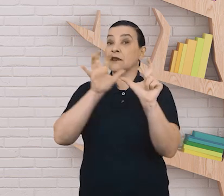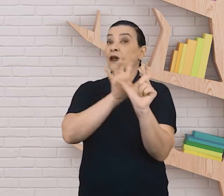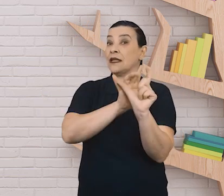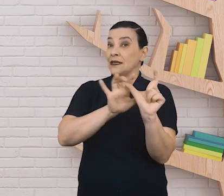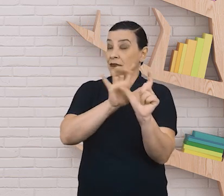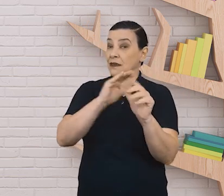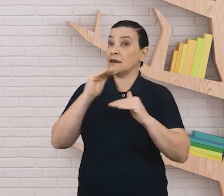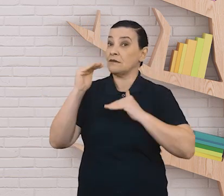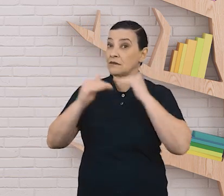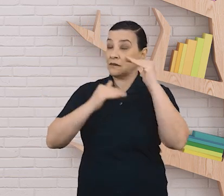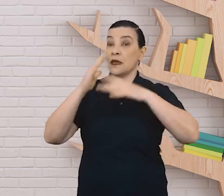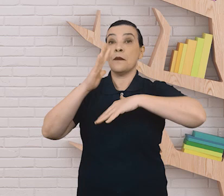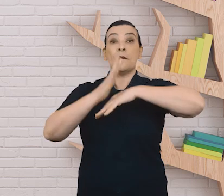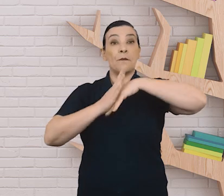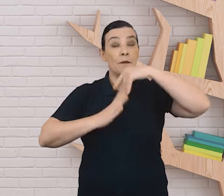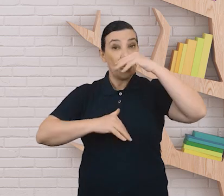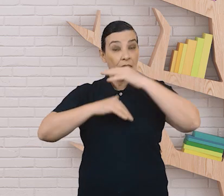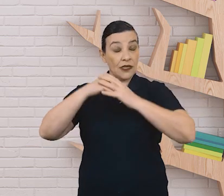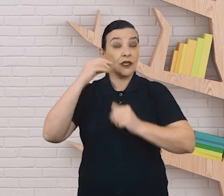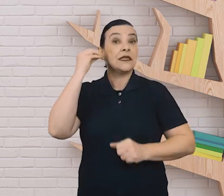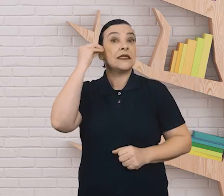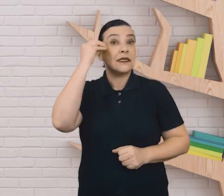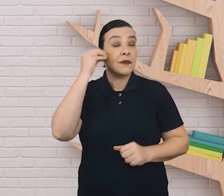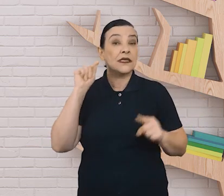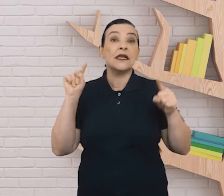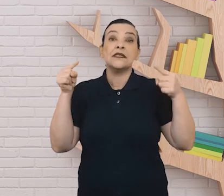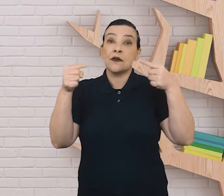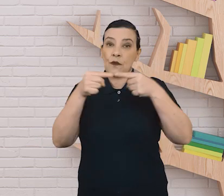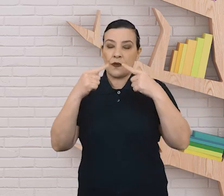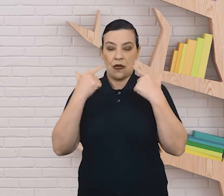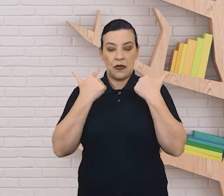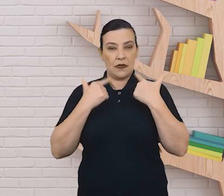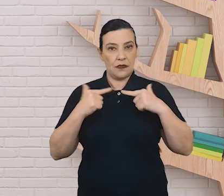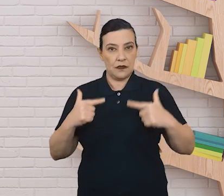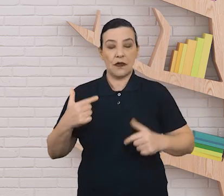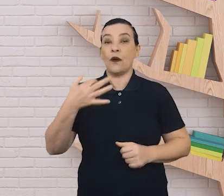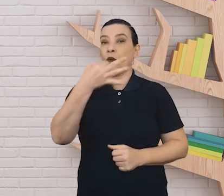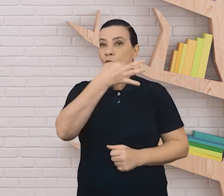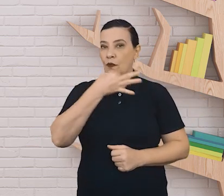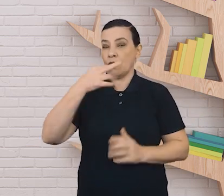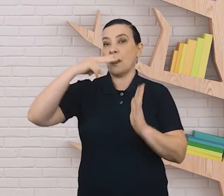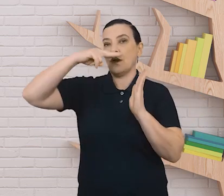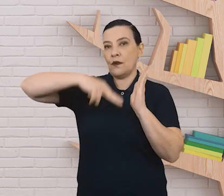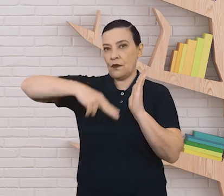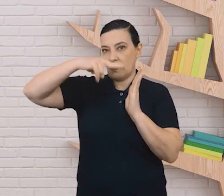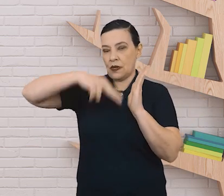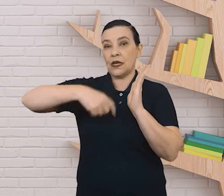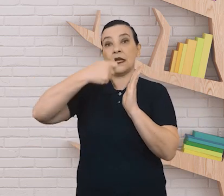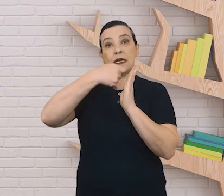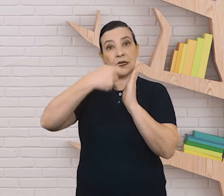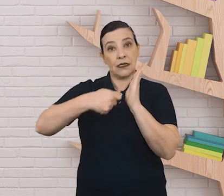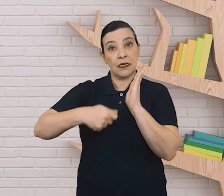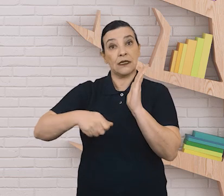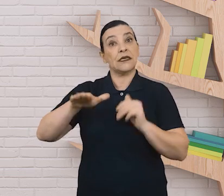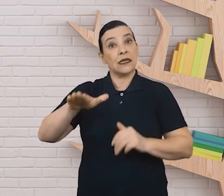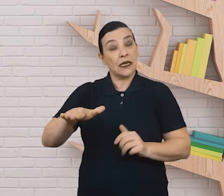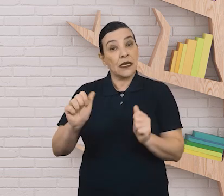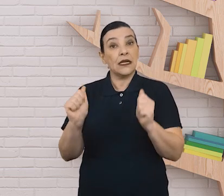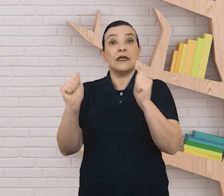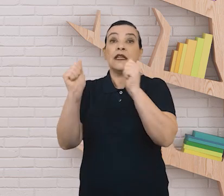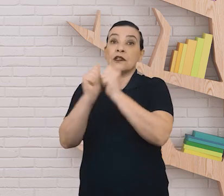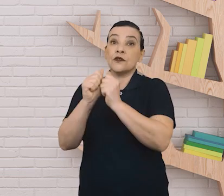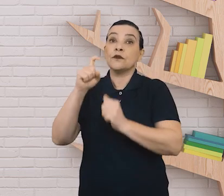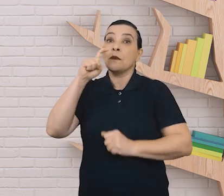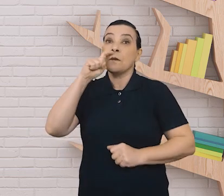familiar, o conjunto de práticas e experiências relacionadas com a linguagem oral, a leitura e a escrita que a criança